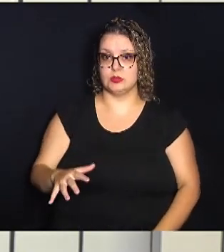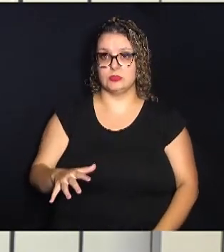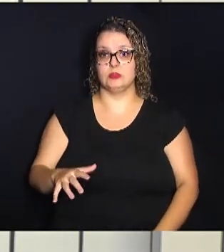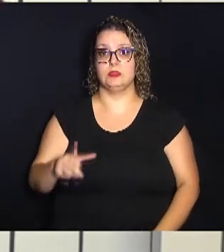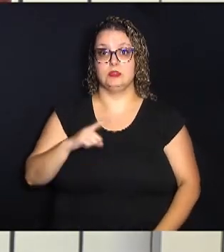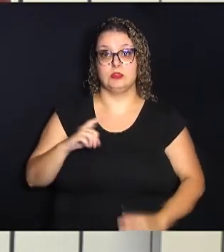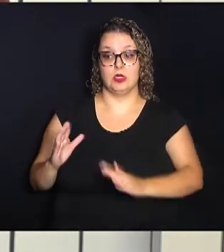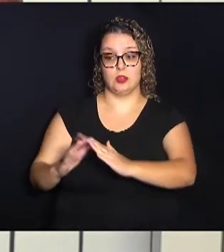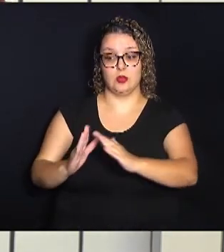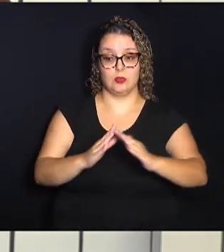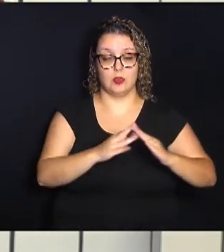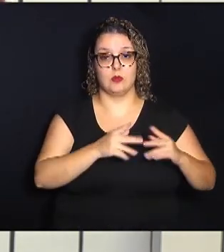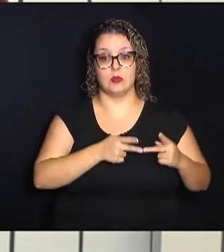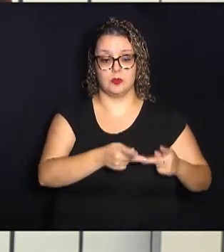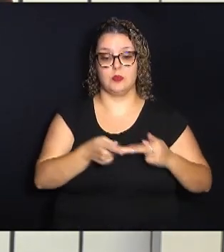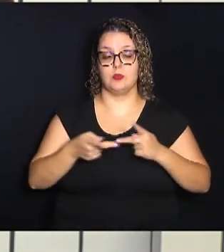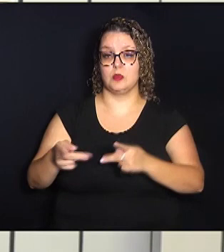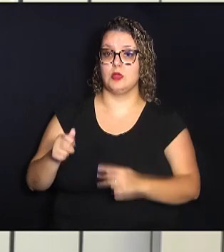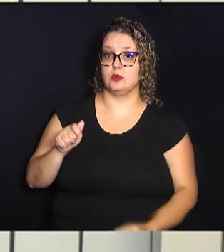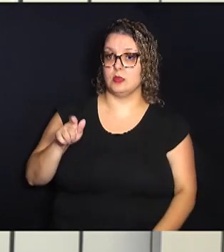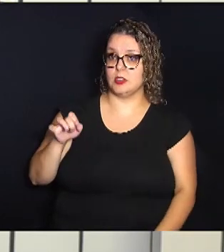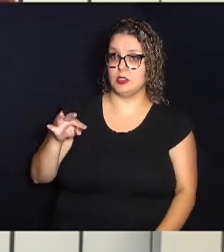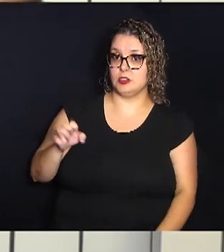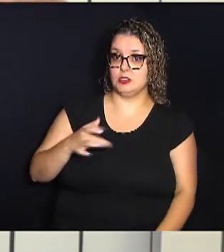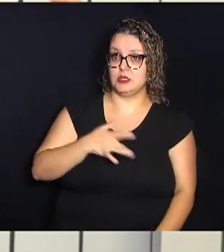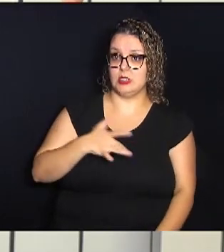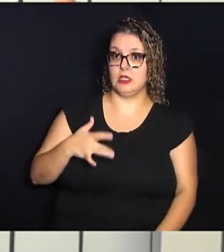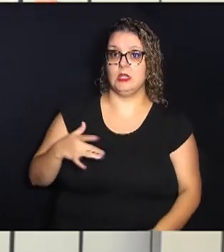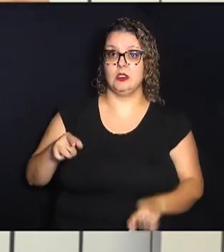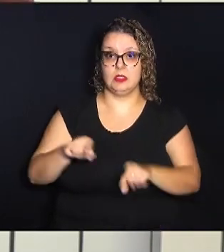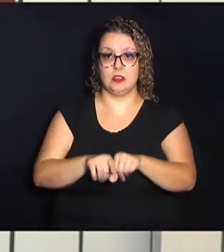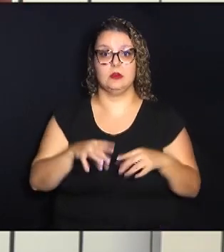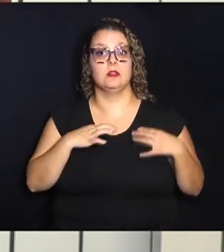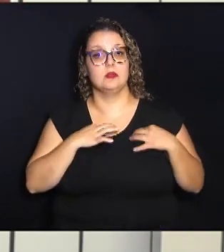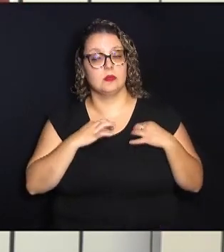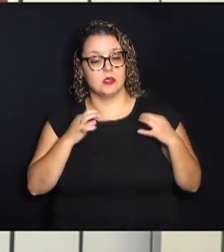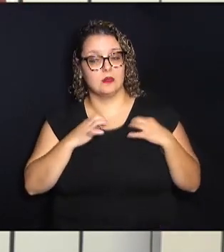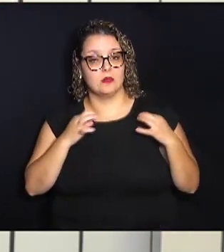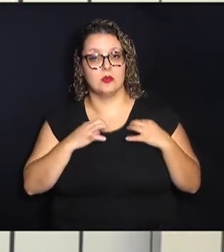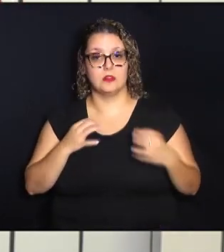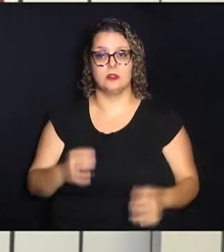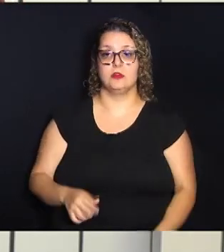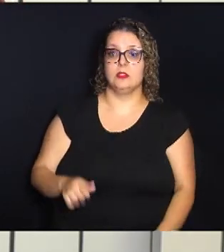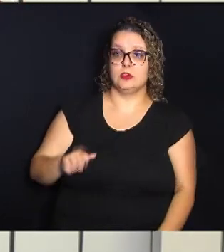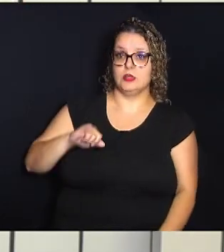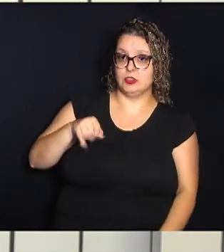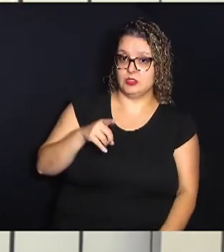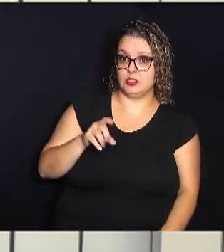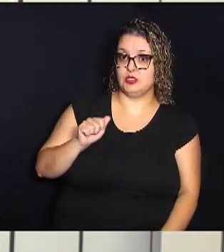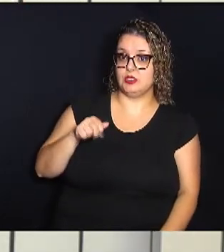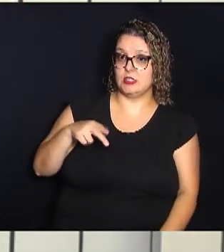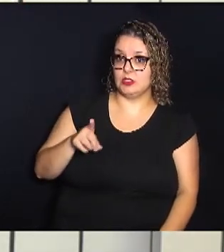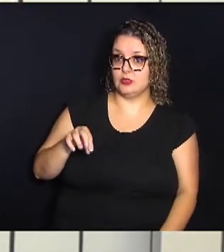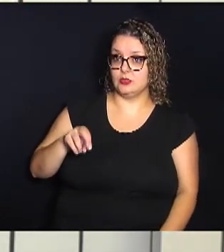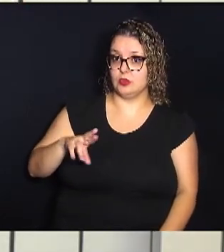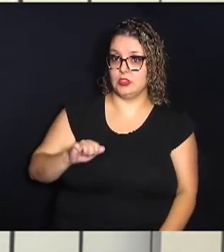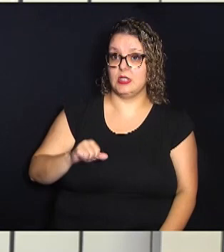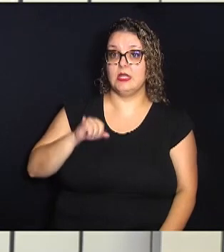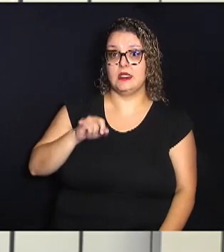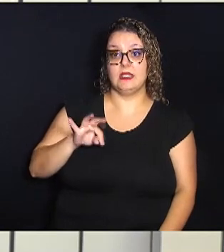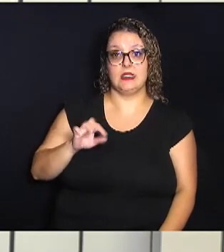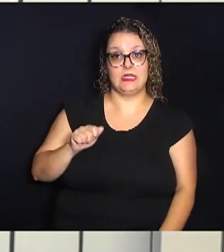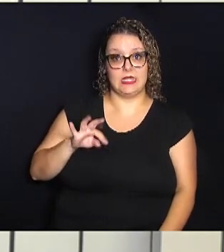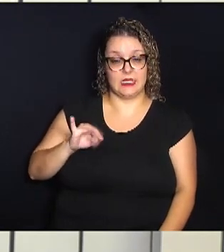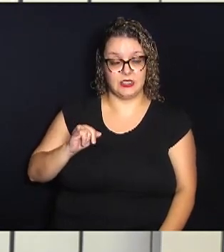visitados pelos agentes de saúde e também voluntários. Então, Jardim Andorinha, Itatiaia,